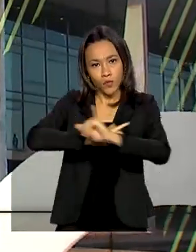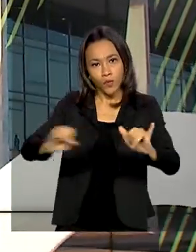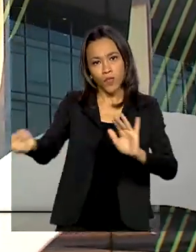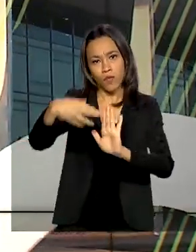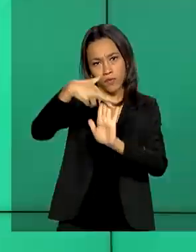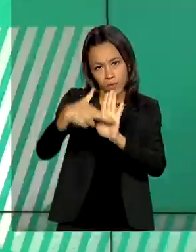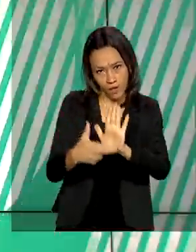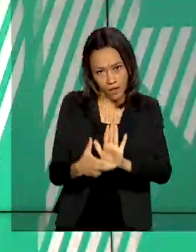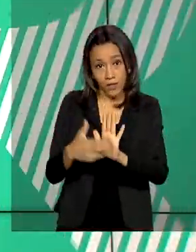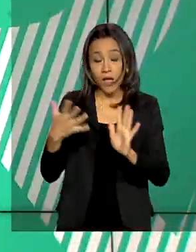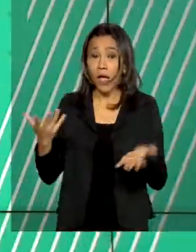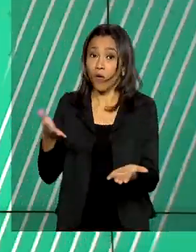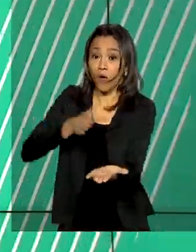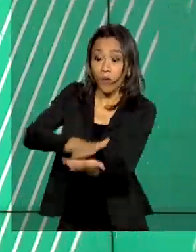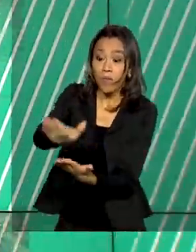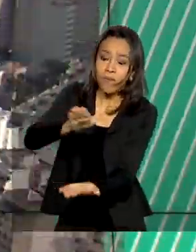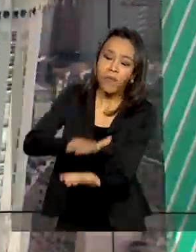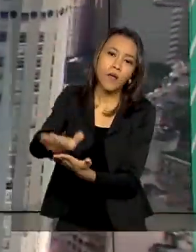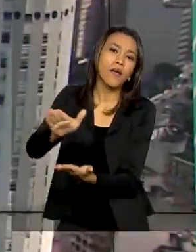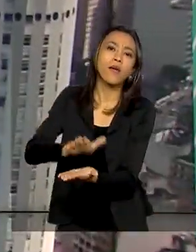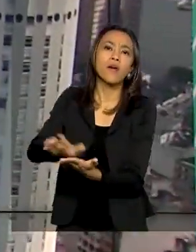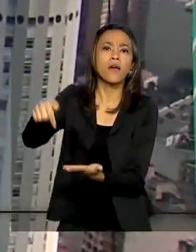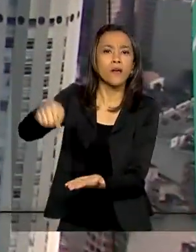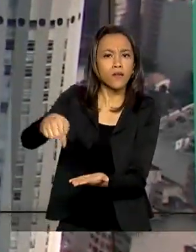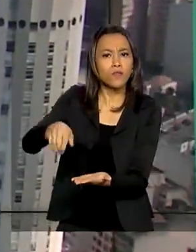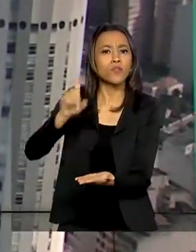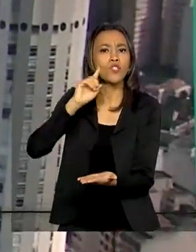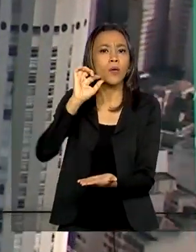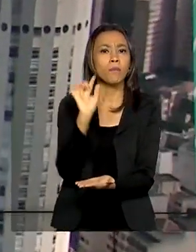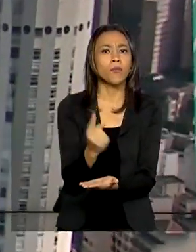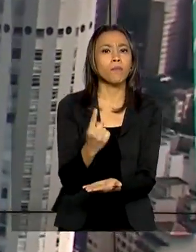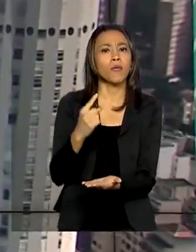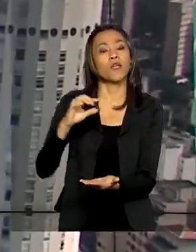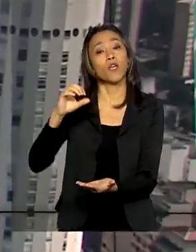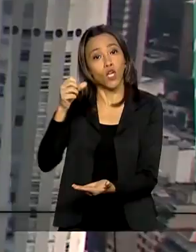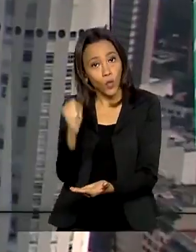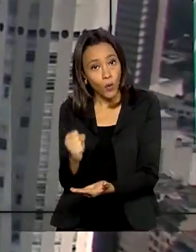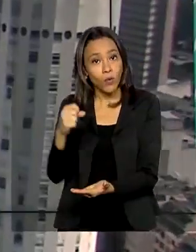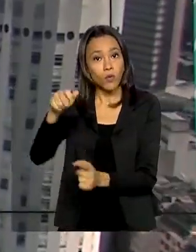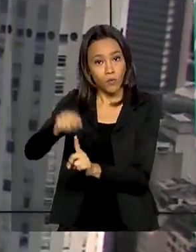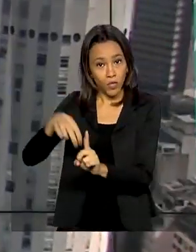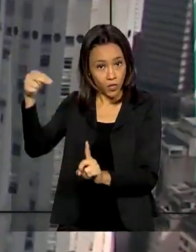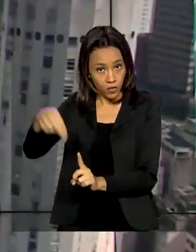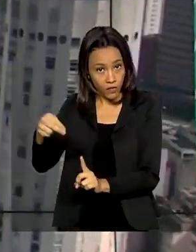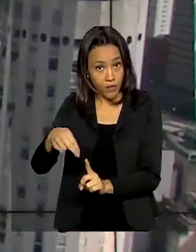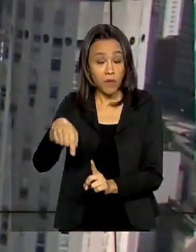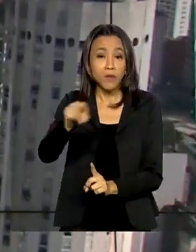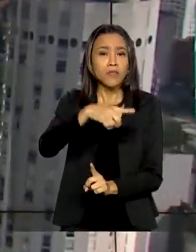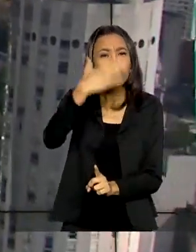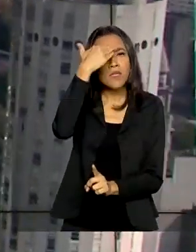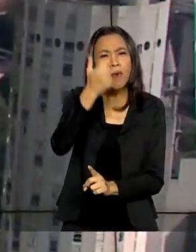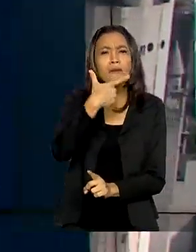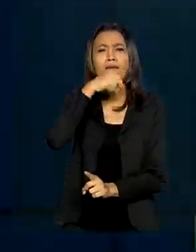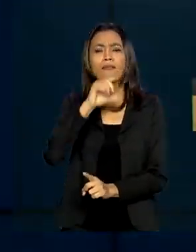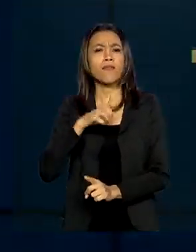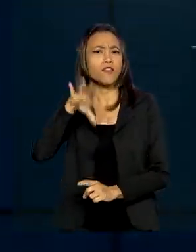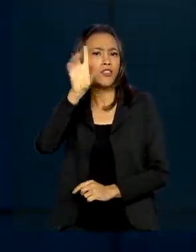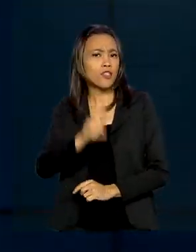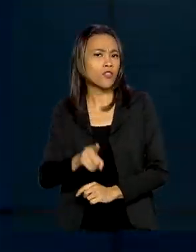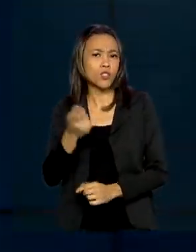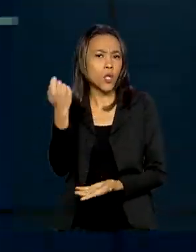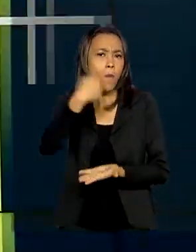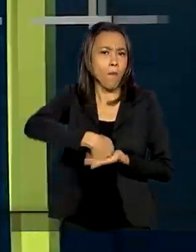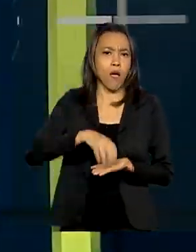aplicação do Enem Impresso segue com previsão para os dias 1º e 8 de novembro. Para saber quem tem direito à isenção de